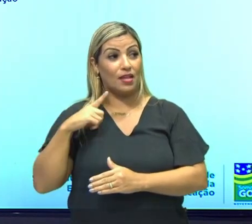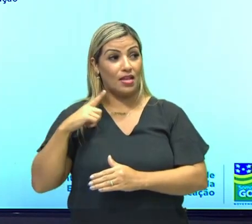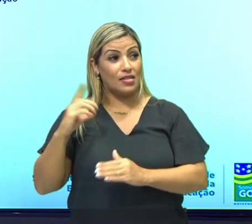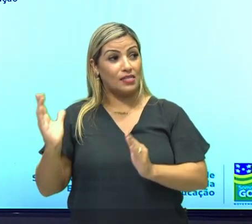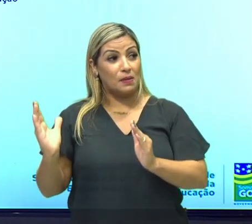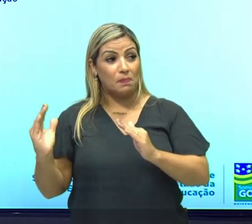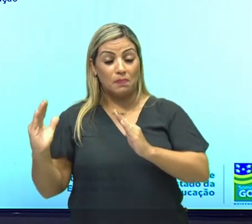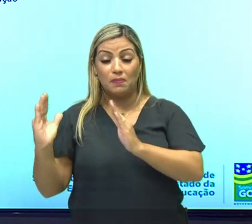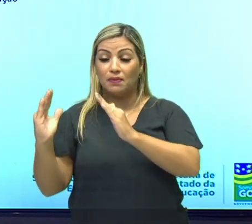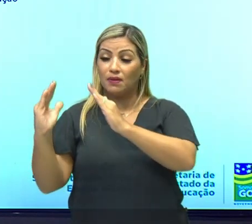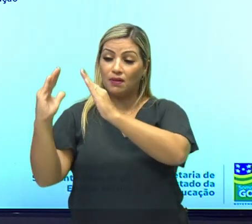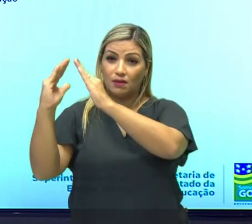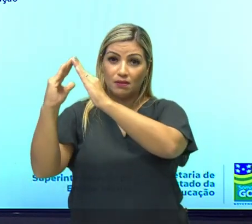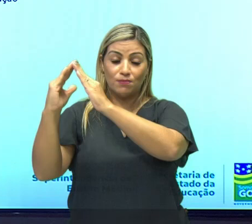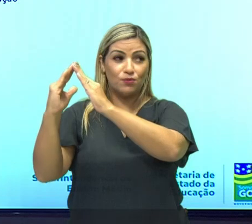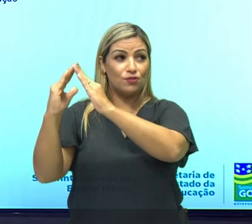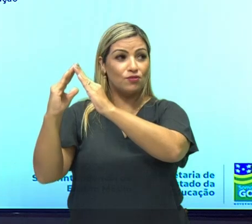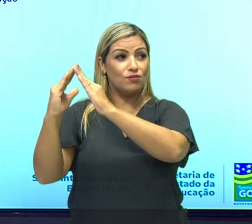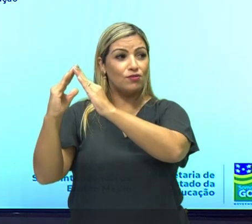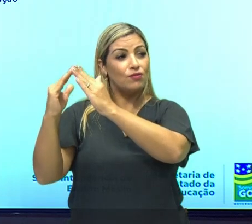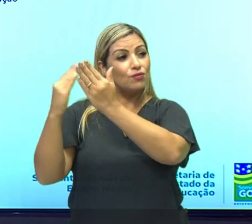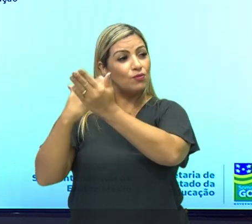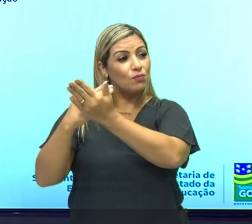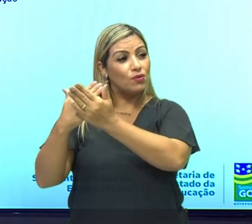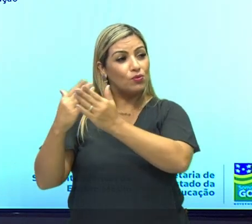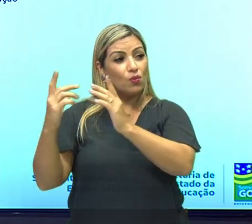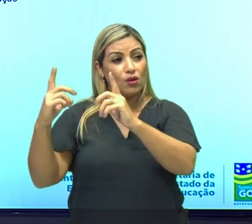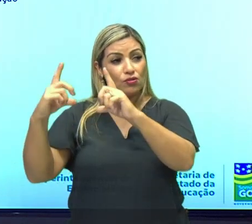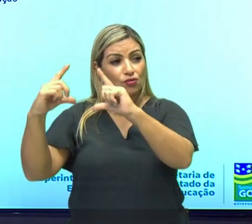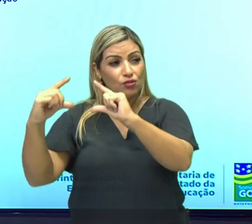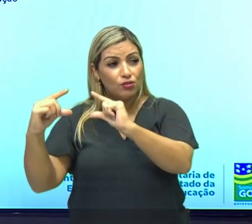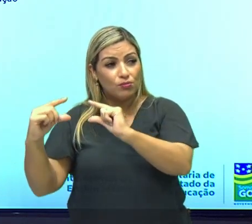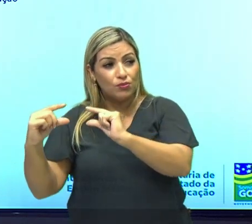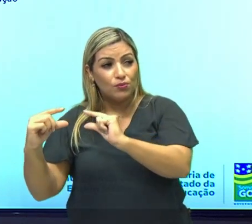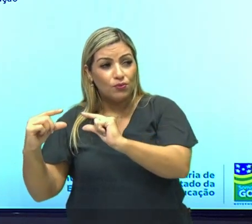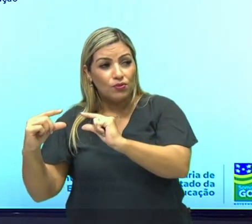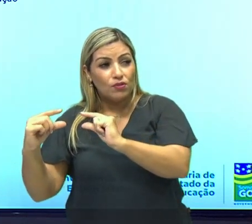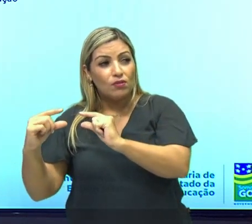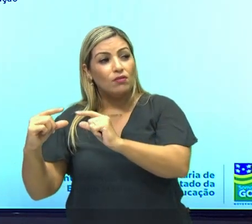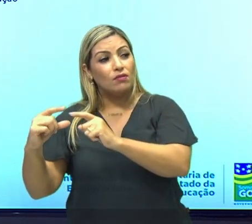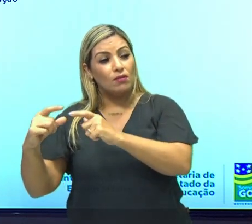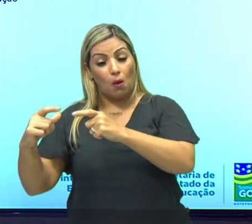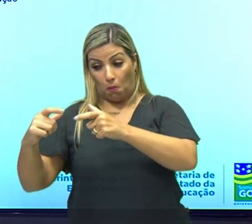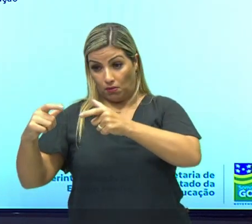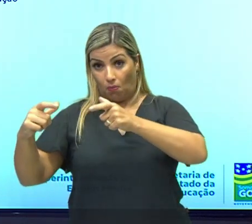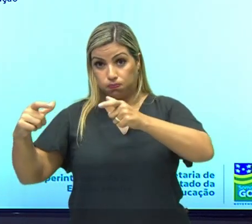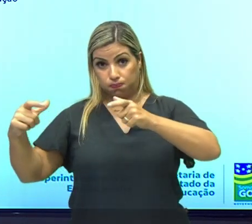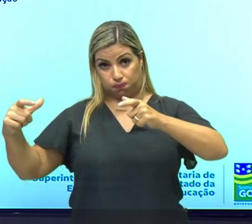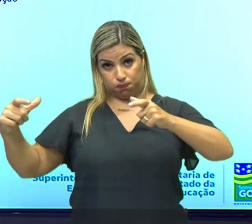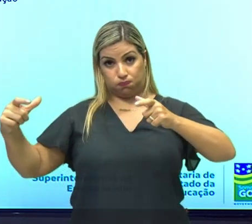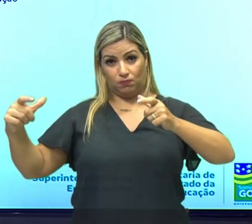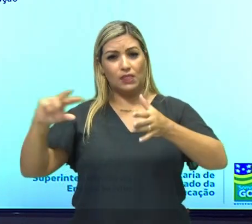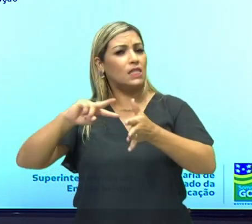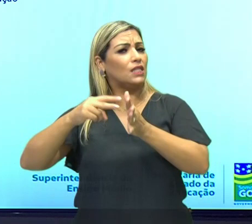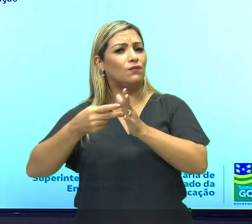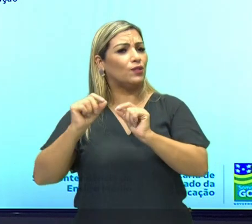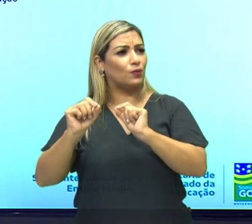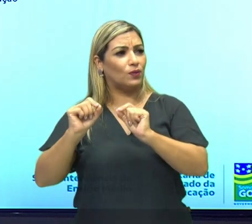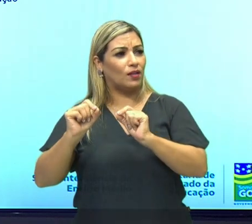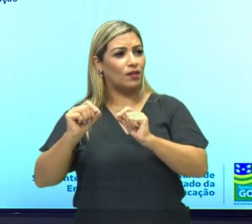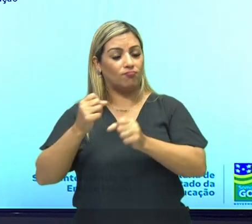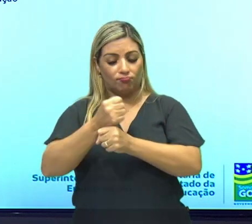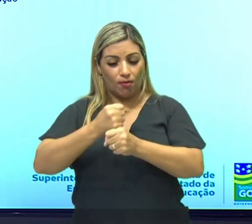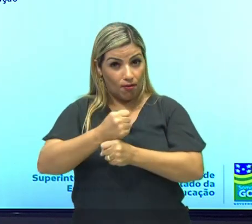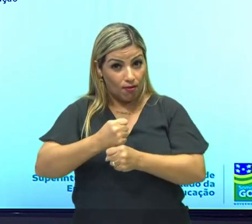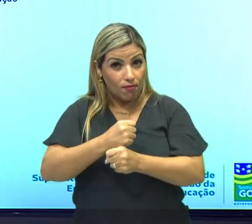começou a achar, começou a base diminuir e aumentar no meio dela, ok? Significa o quê? Com o passar